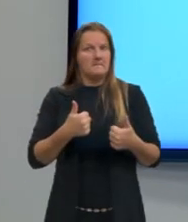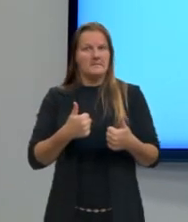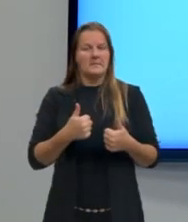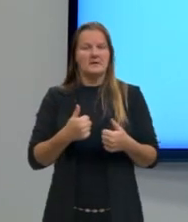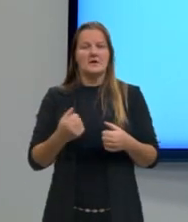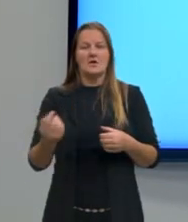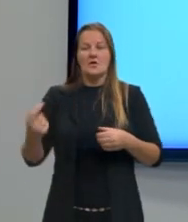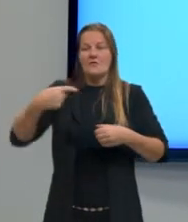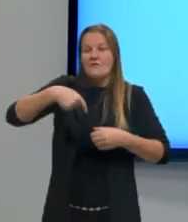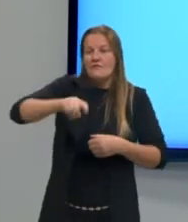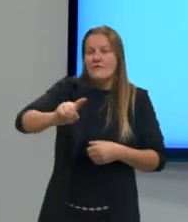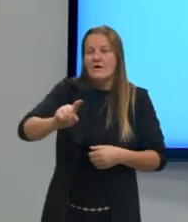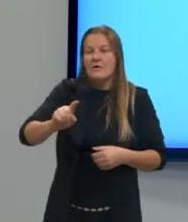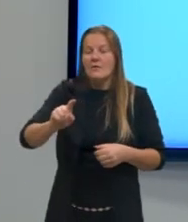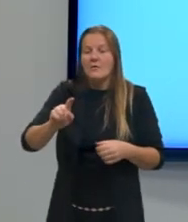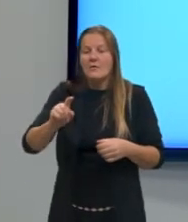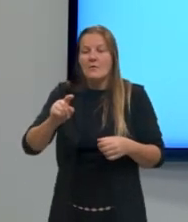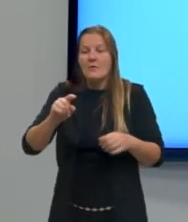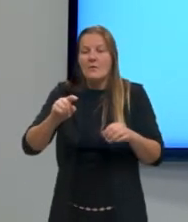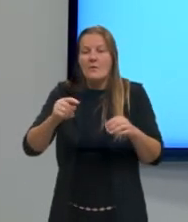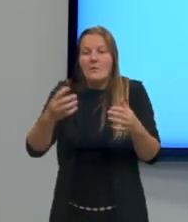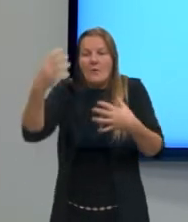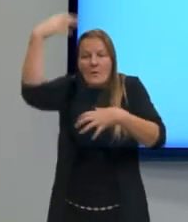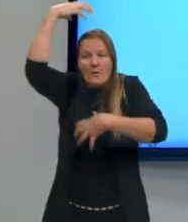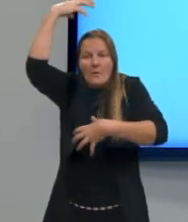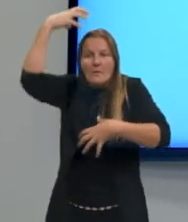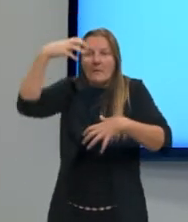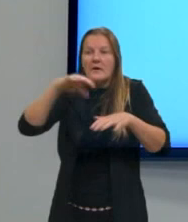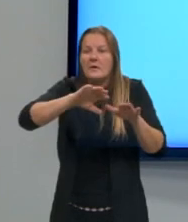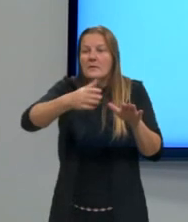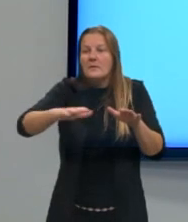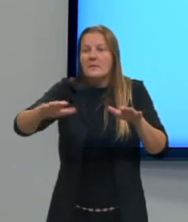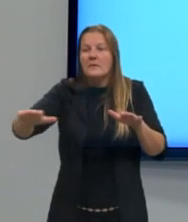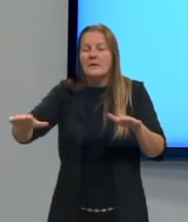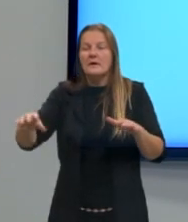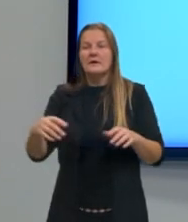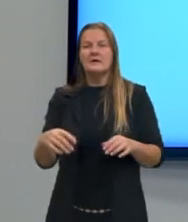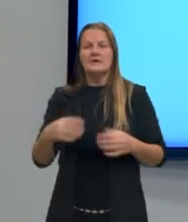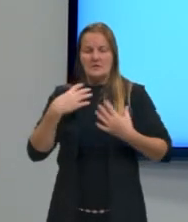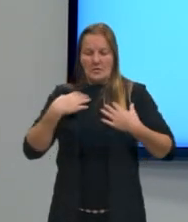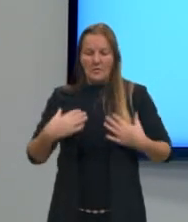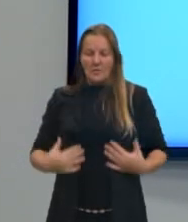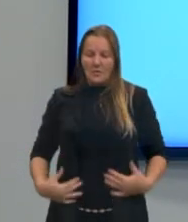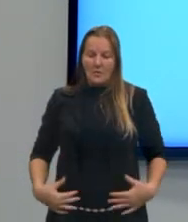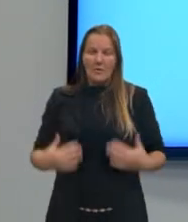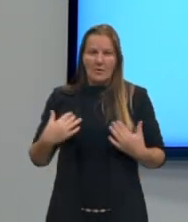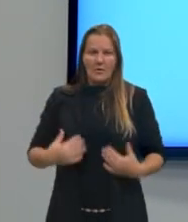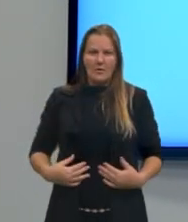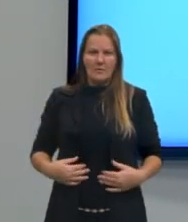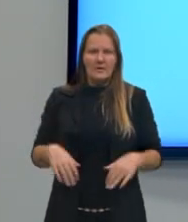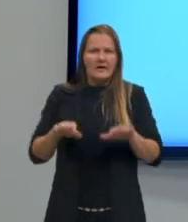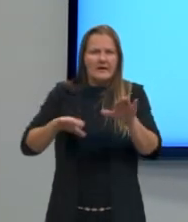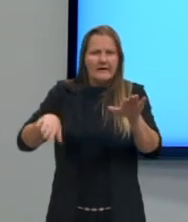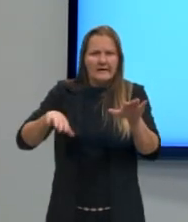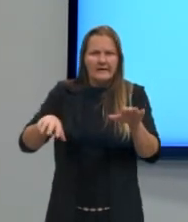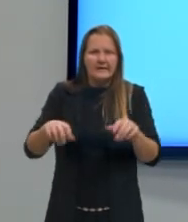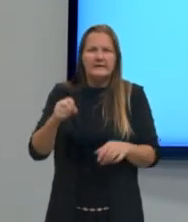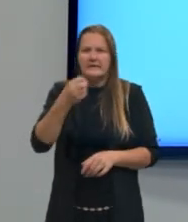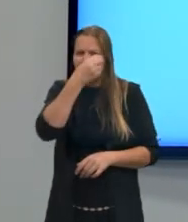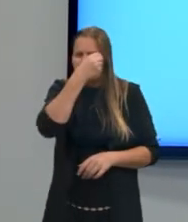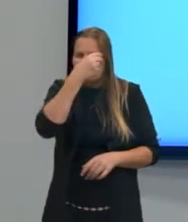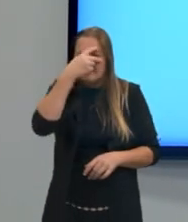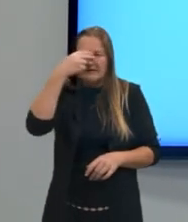ao banho de mar em vez de ir à praia. Vestidos de roupa de banho em vez de biquíni.